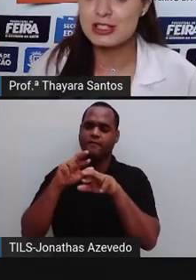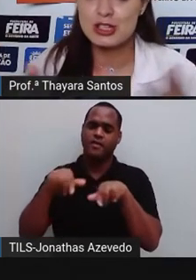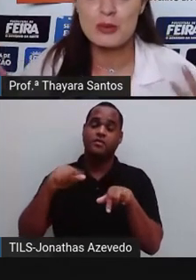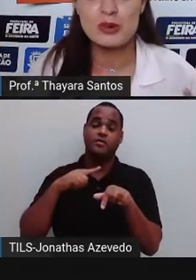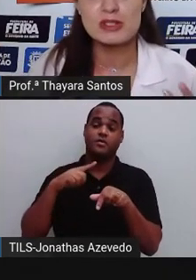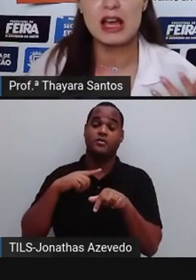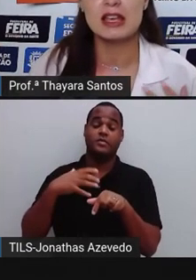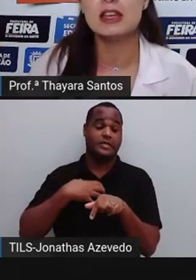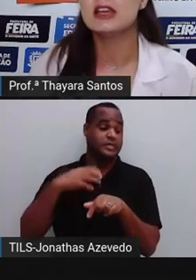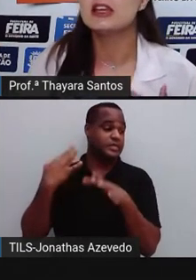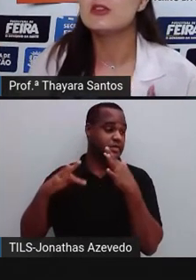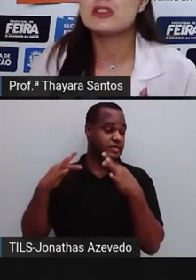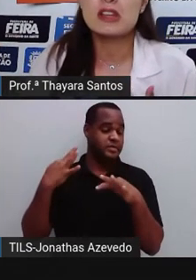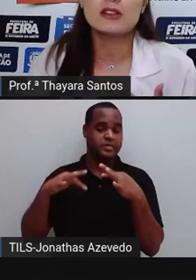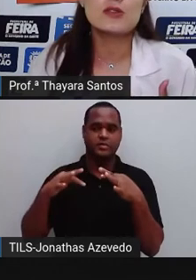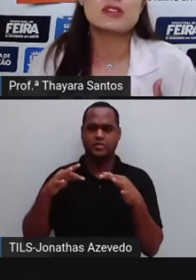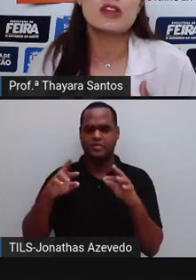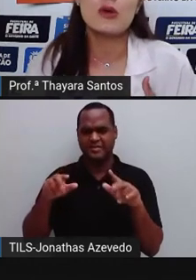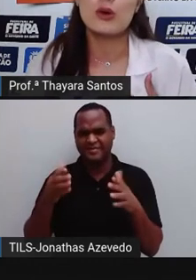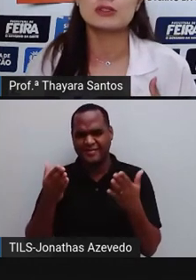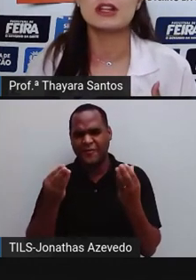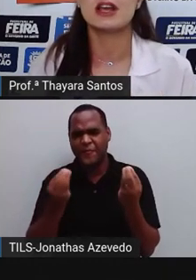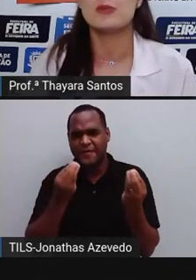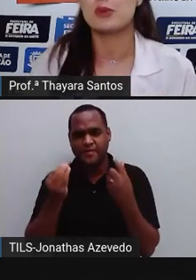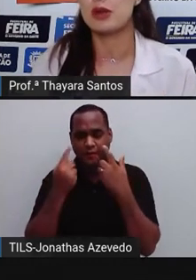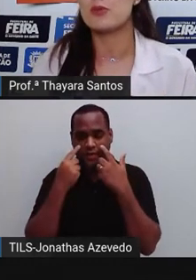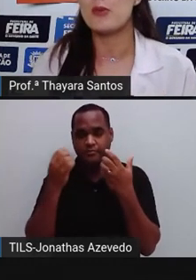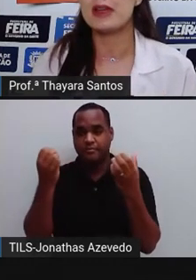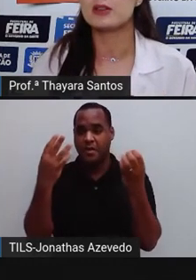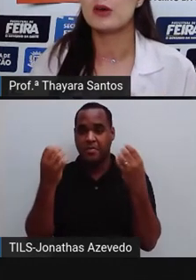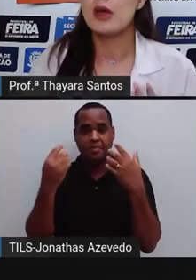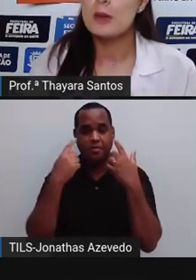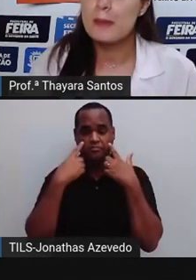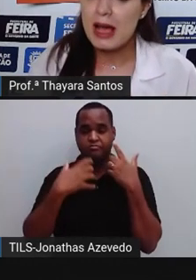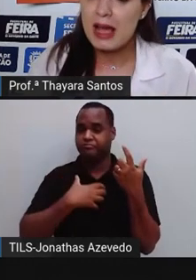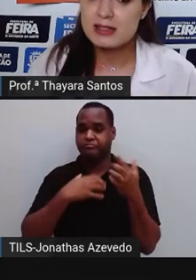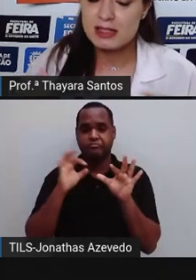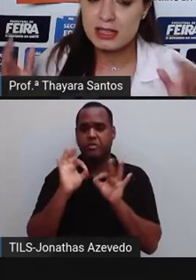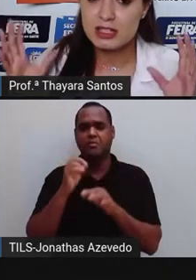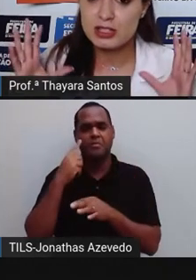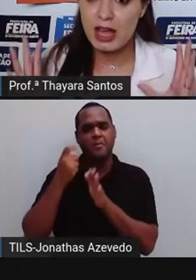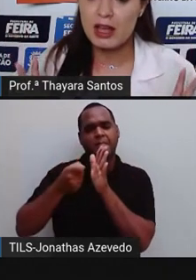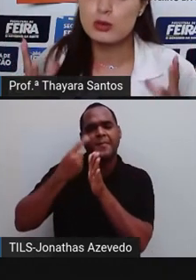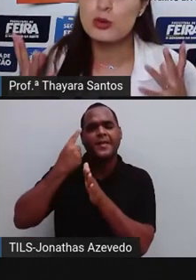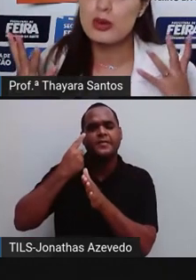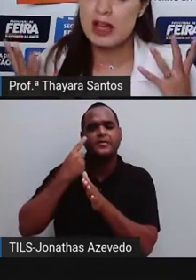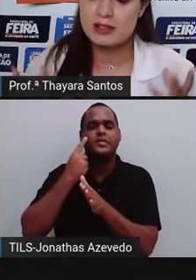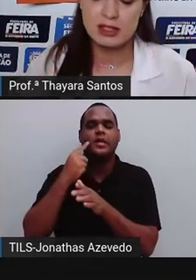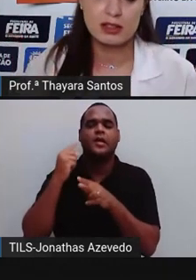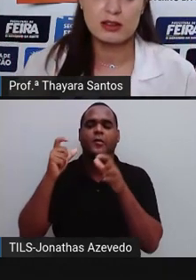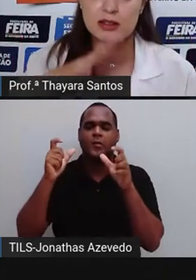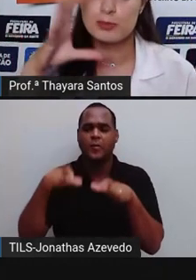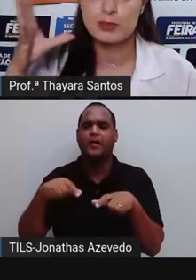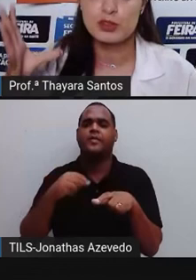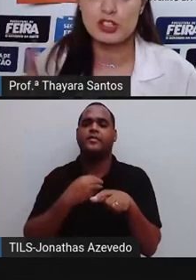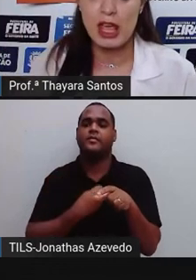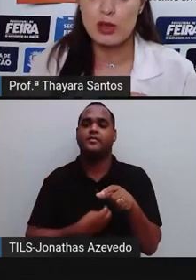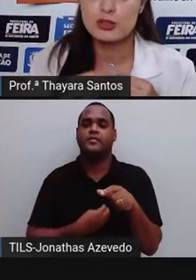todos esses estímulos aí e você não se deu conta naquele primeiro momento. Mas estar num lugar